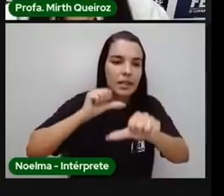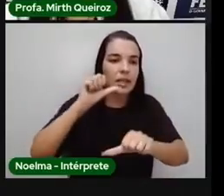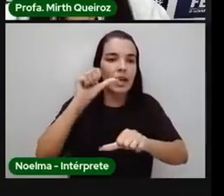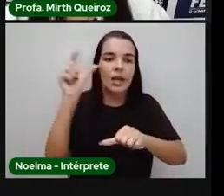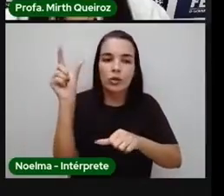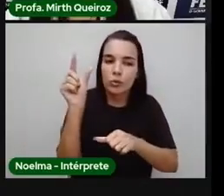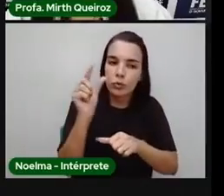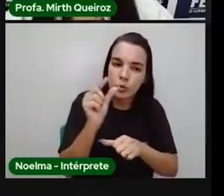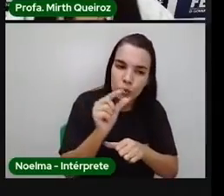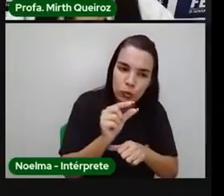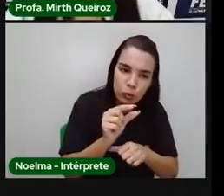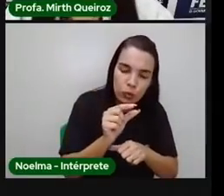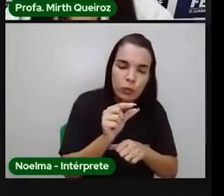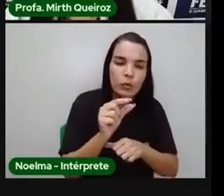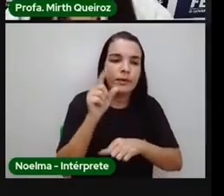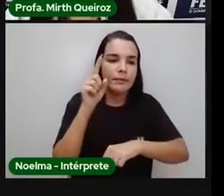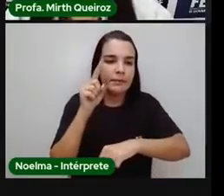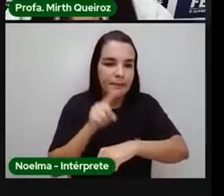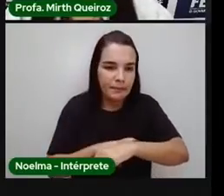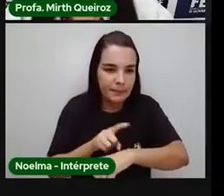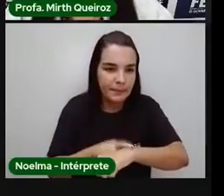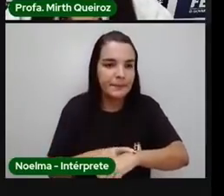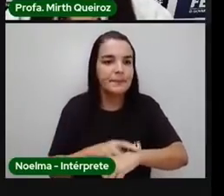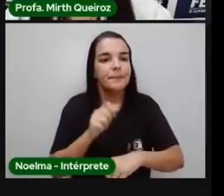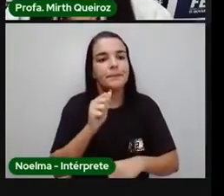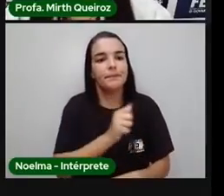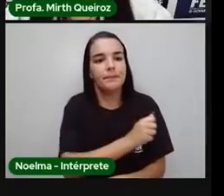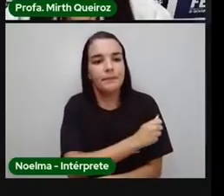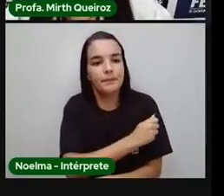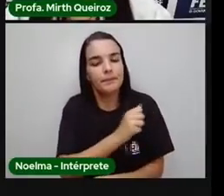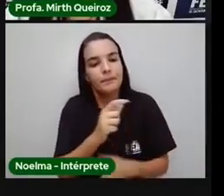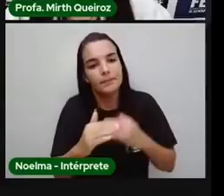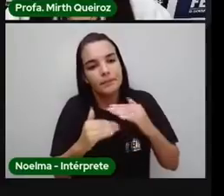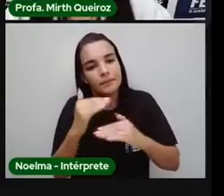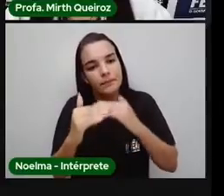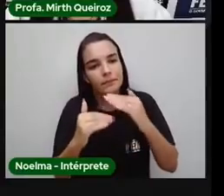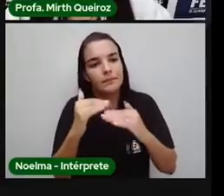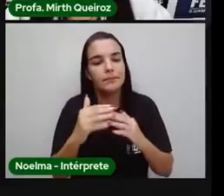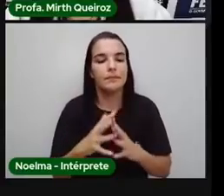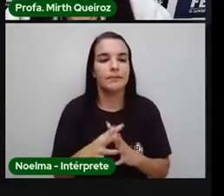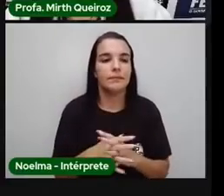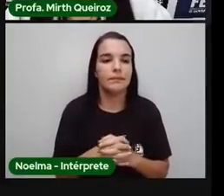diminuir de acordo com, ao longo das cadeias alimentares.